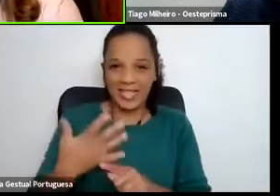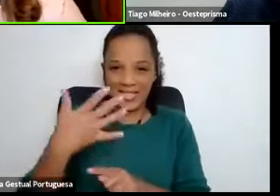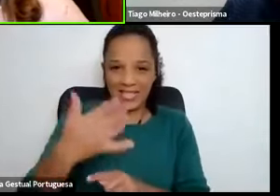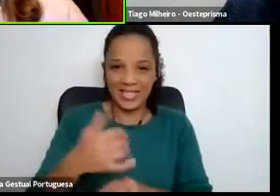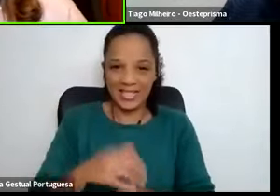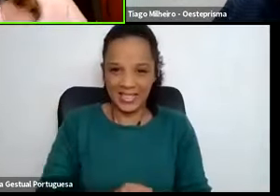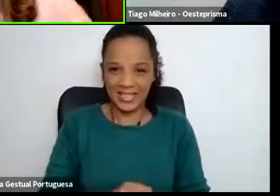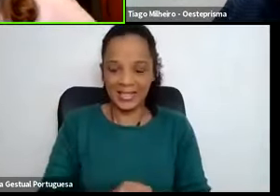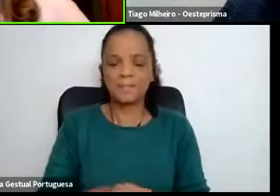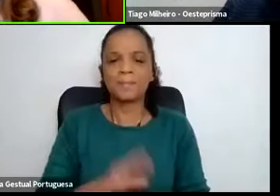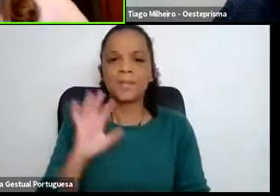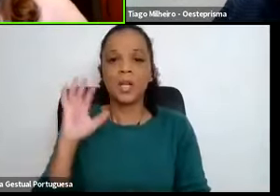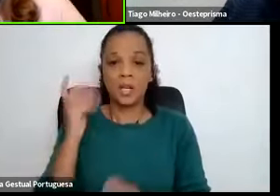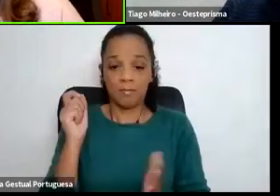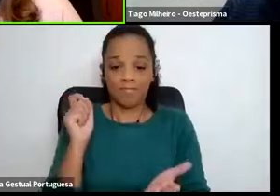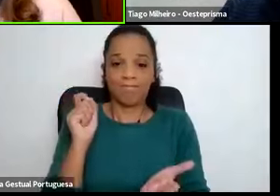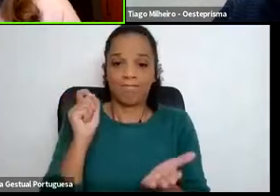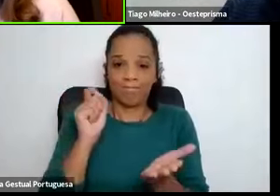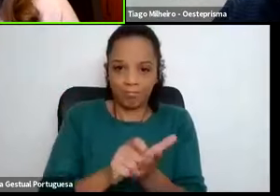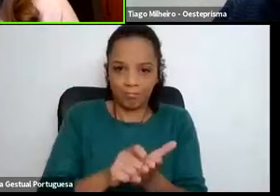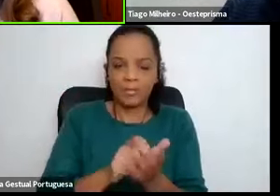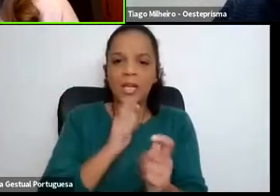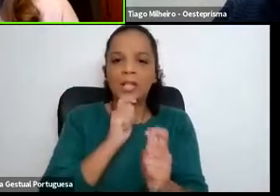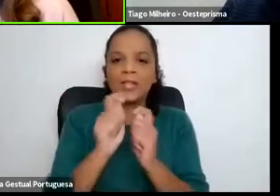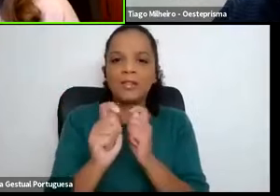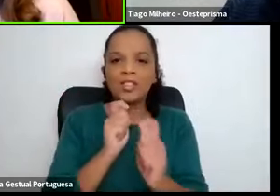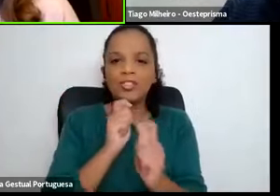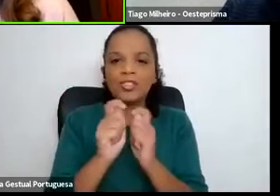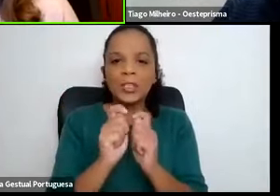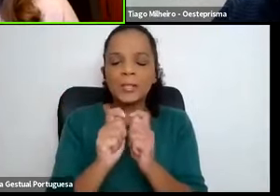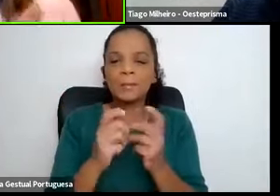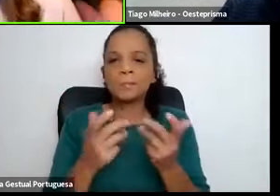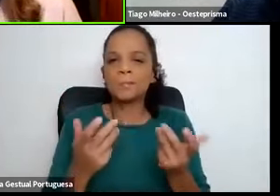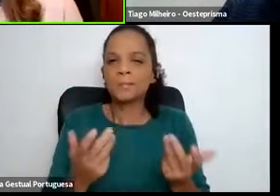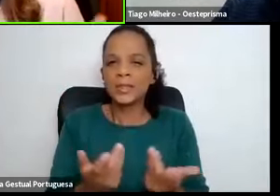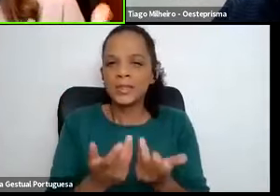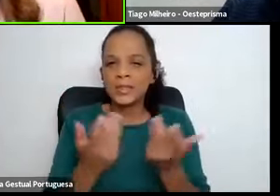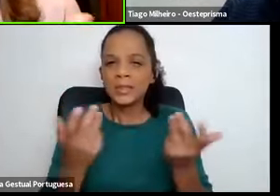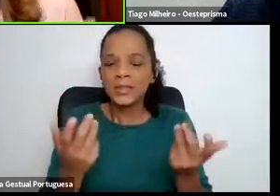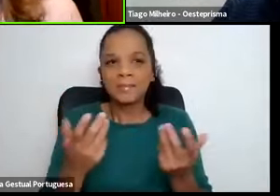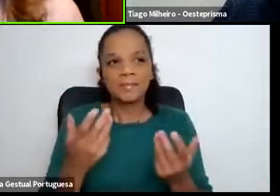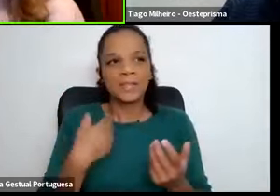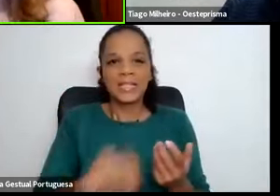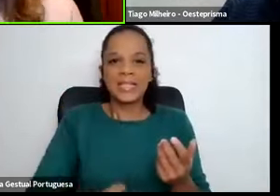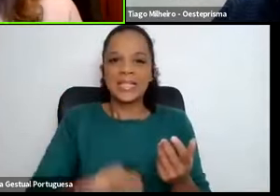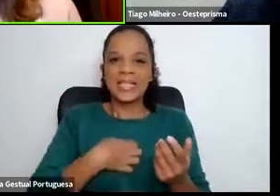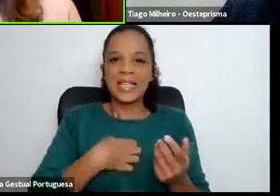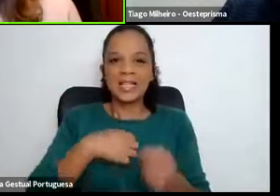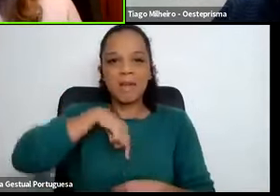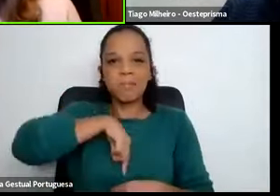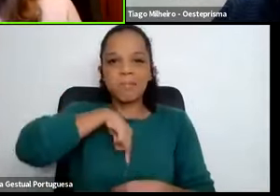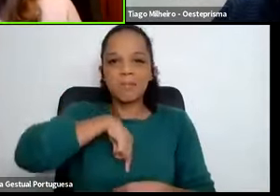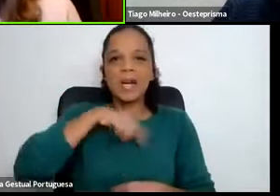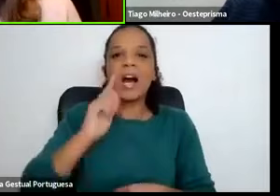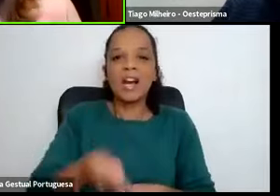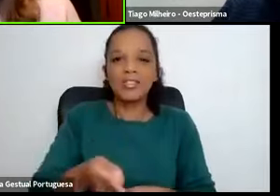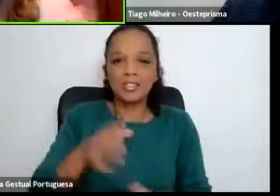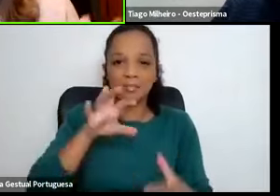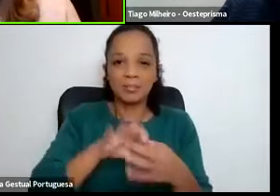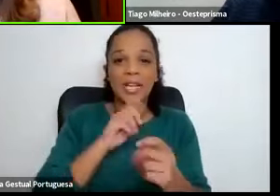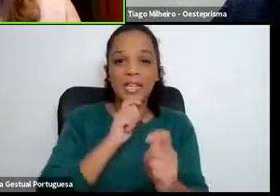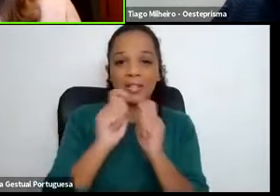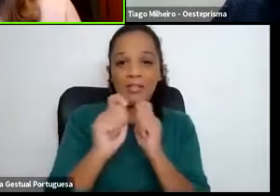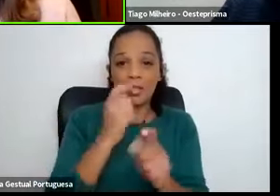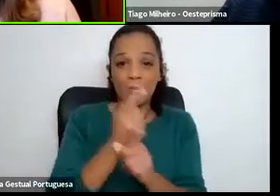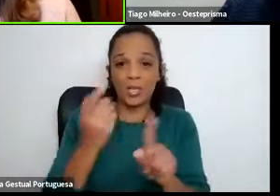Se, quando marcou essa entrevista, que expectativas é que tinha relativamente à entrevista? Já que